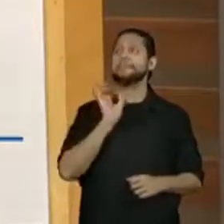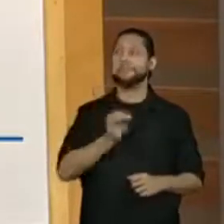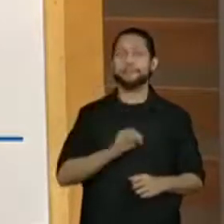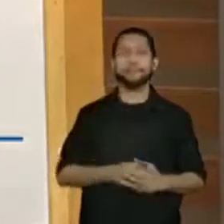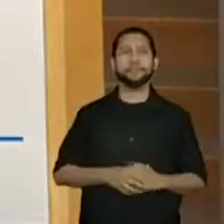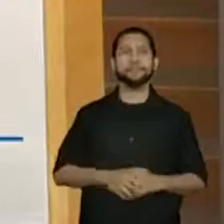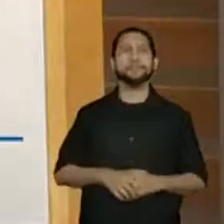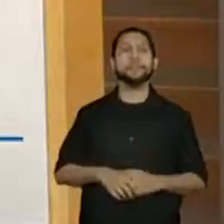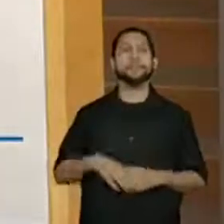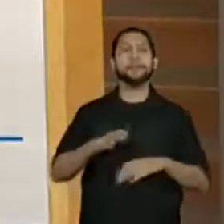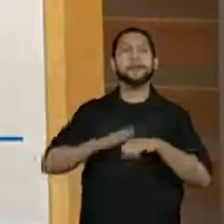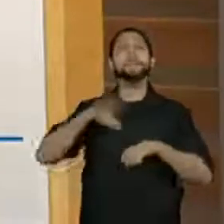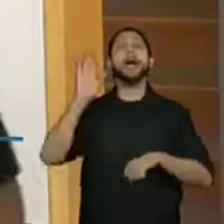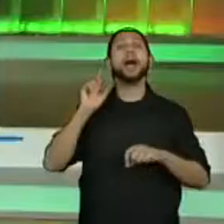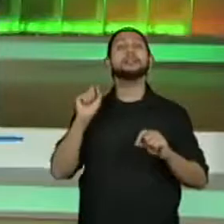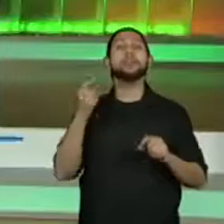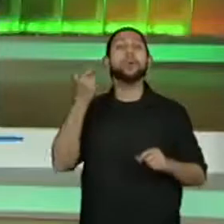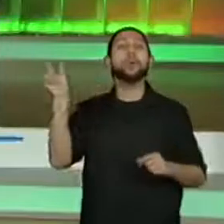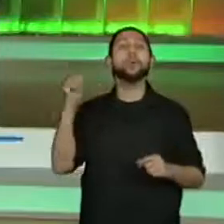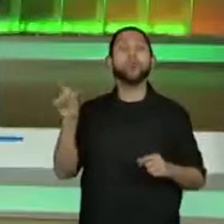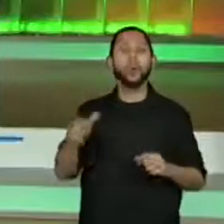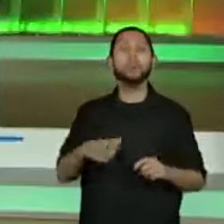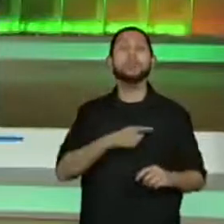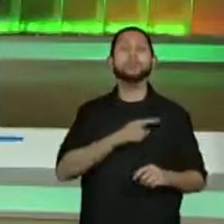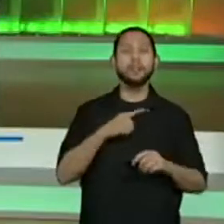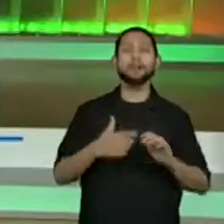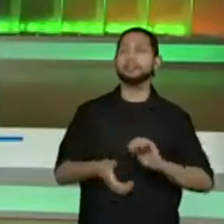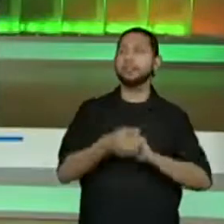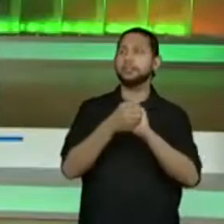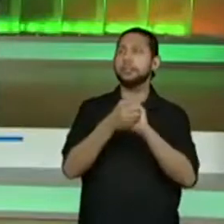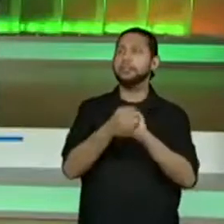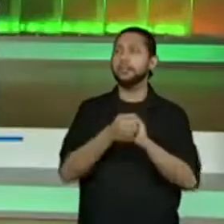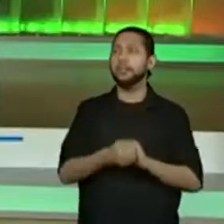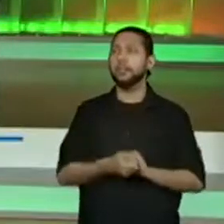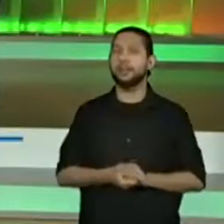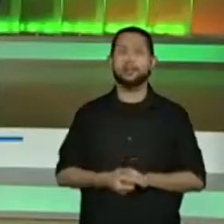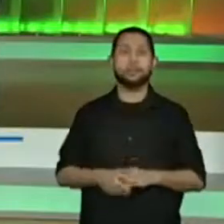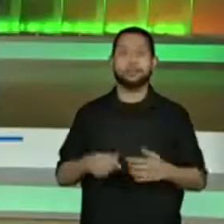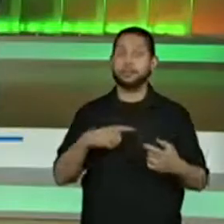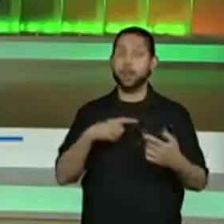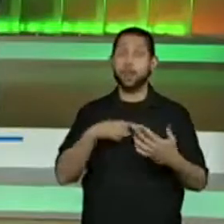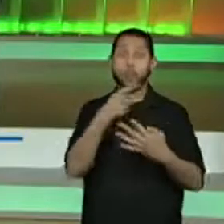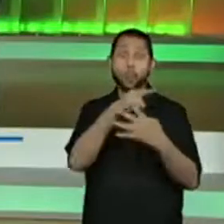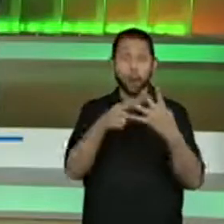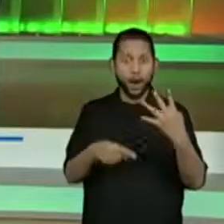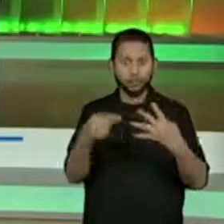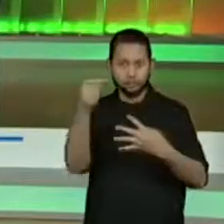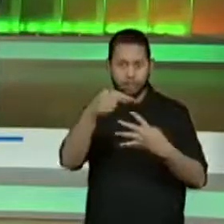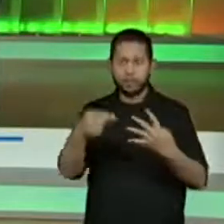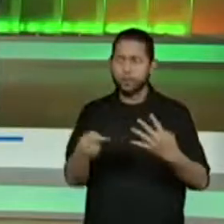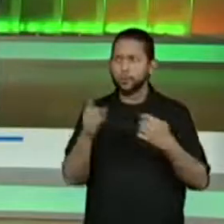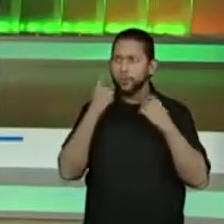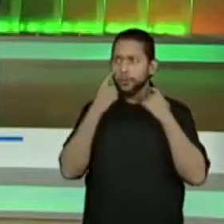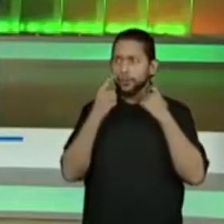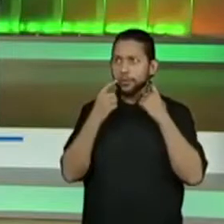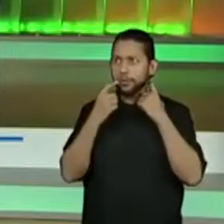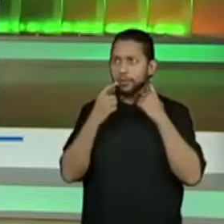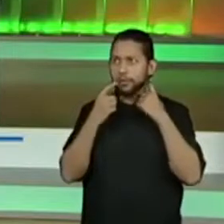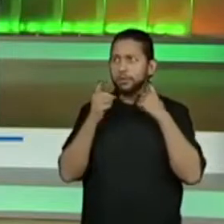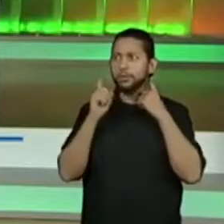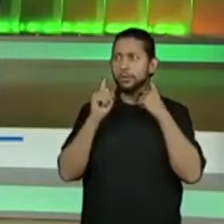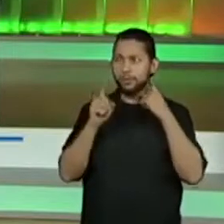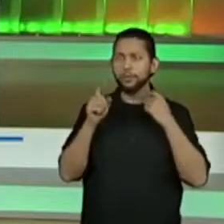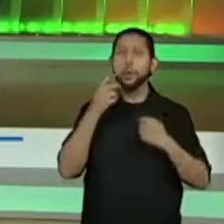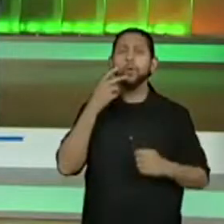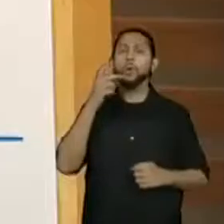Mais algum elemento. Já está lá, Ó, já vou ler os quatro. Vou direto na escrita, ou melhor dizendo. Já colocaram